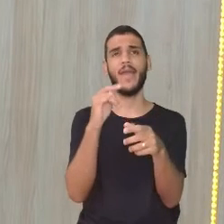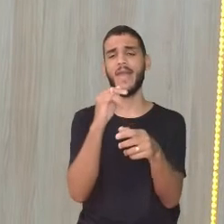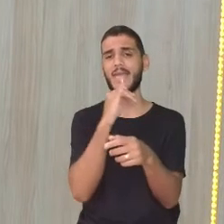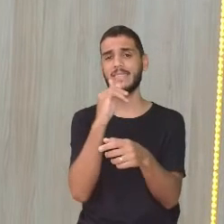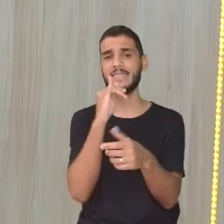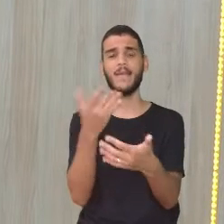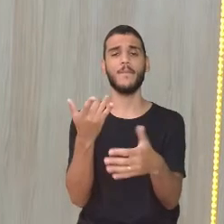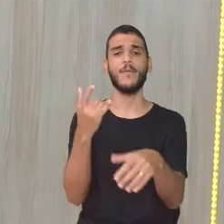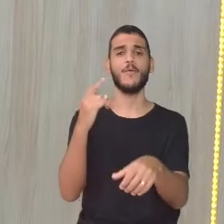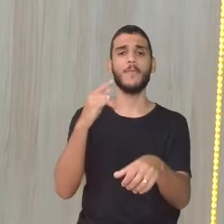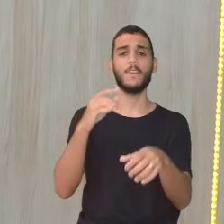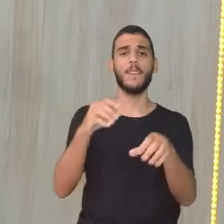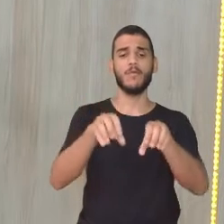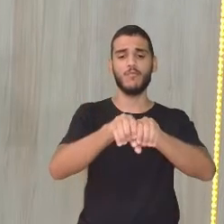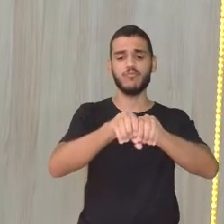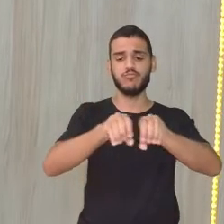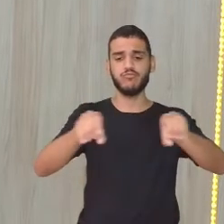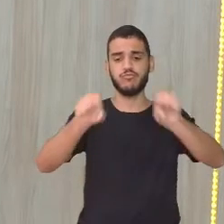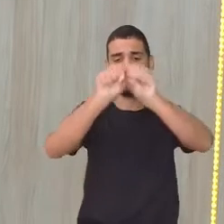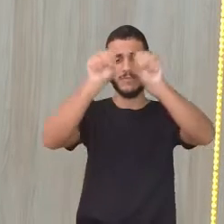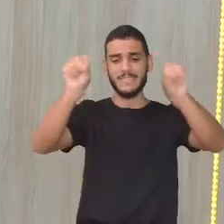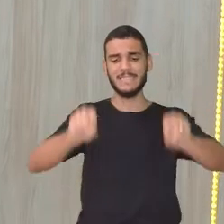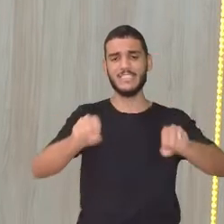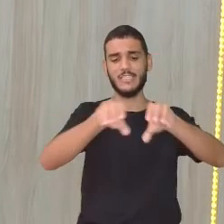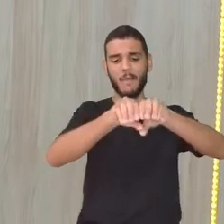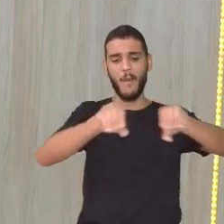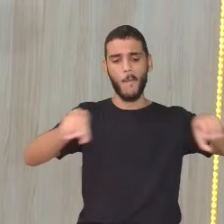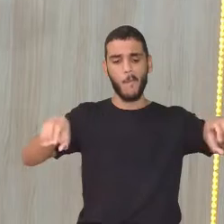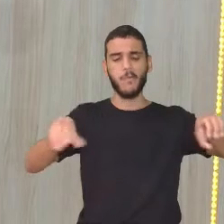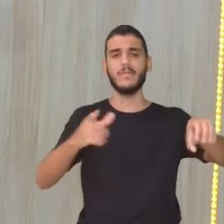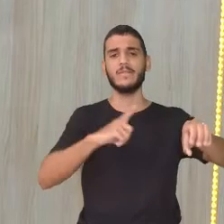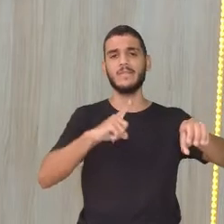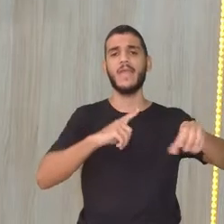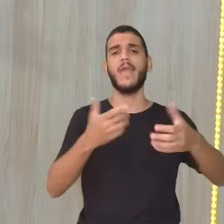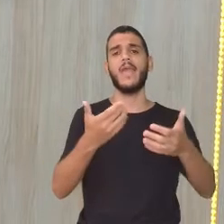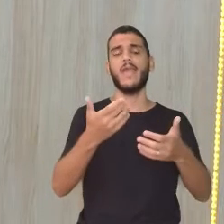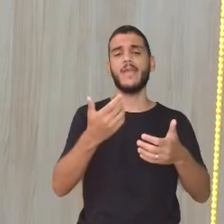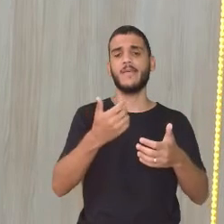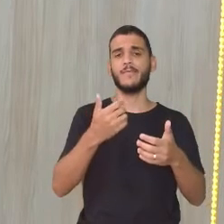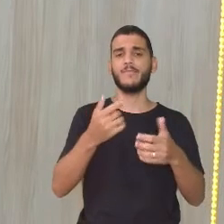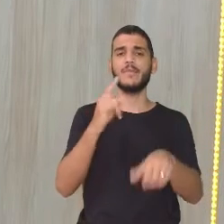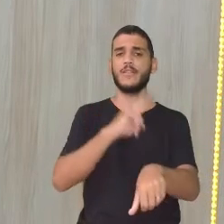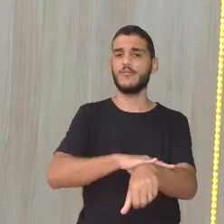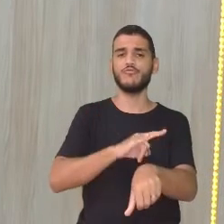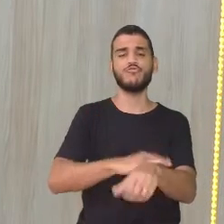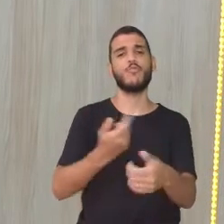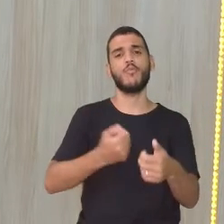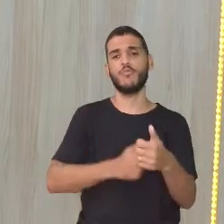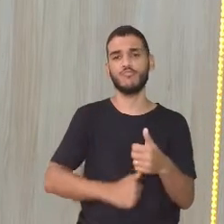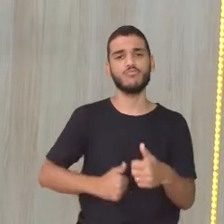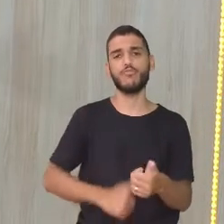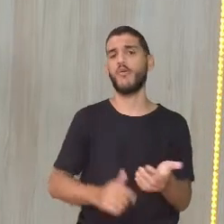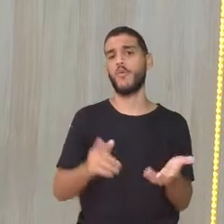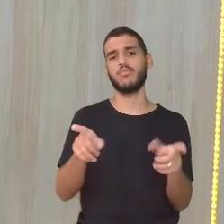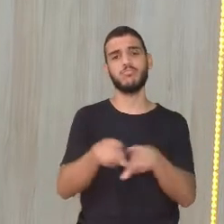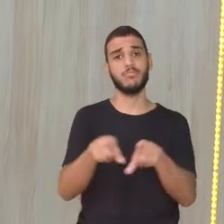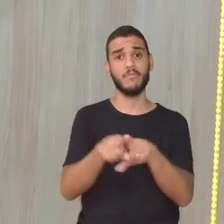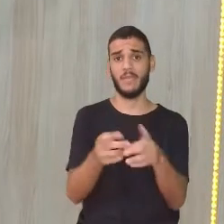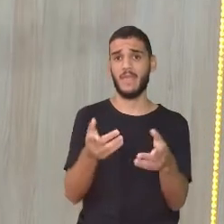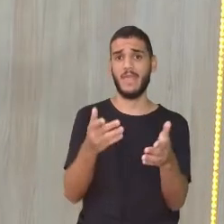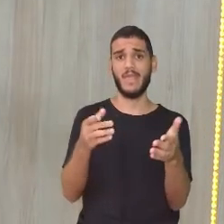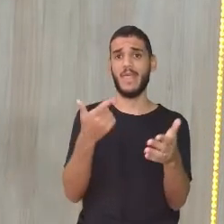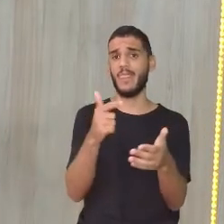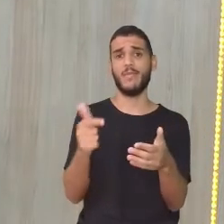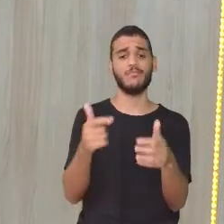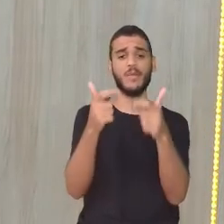gente não sofra com desastres até de natureza ambiental, né? Como chuvas que saem